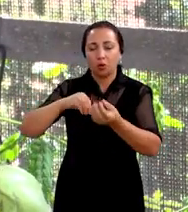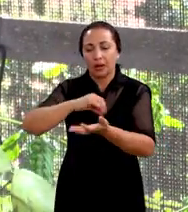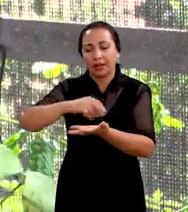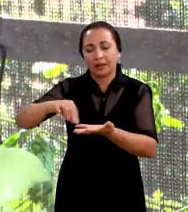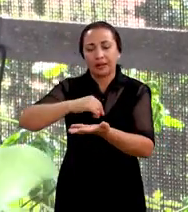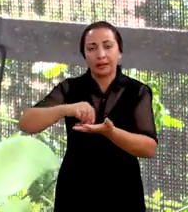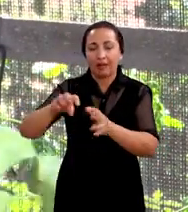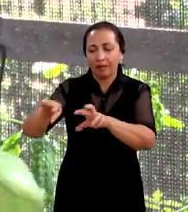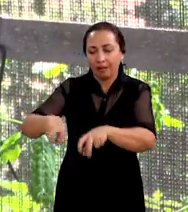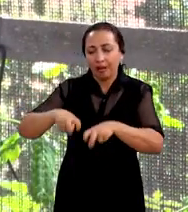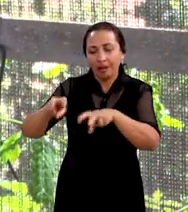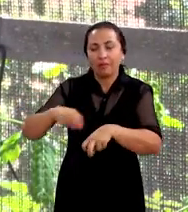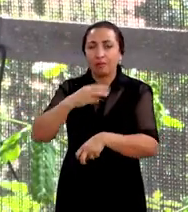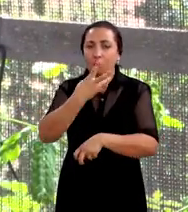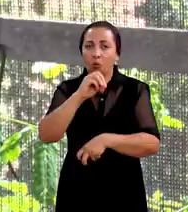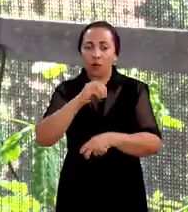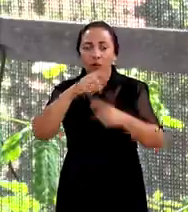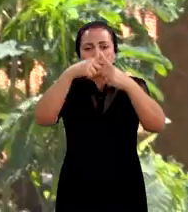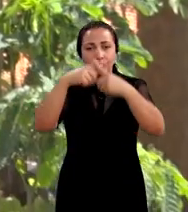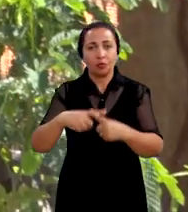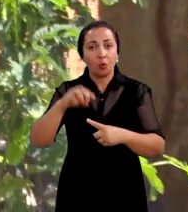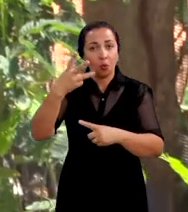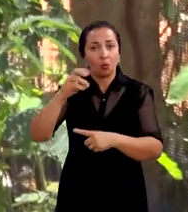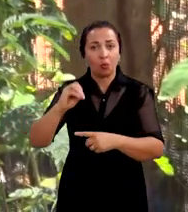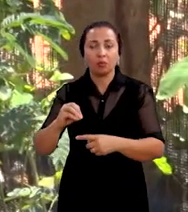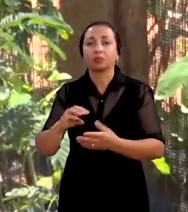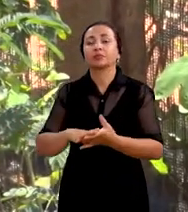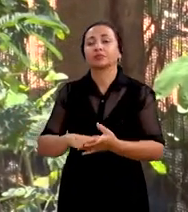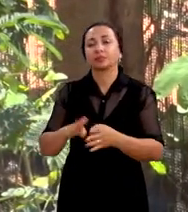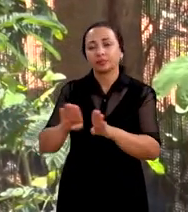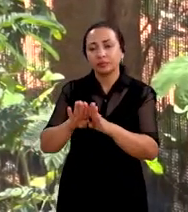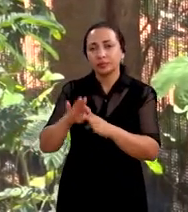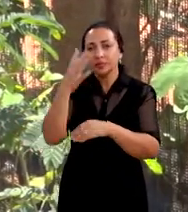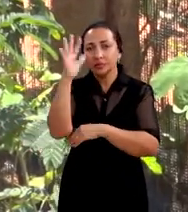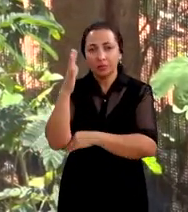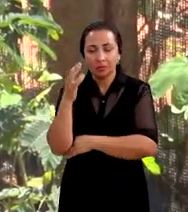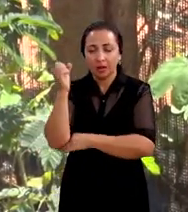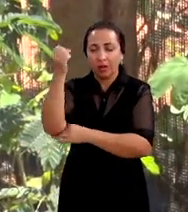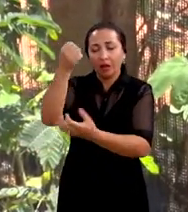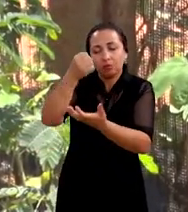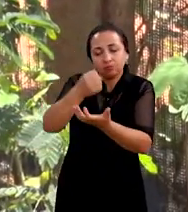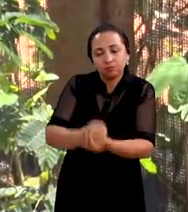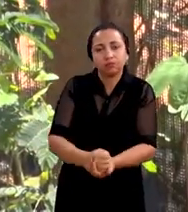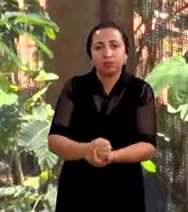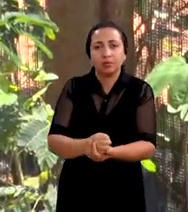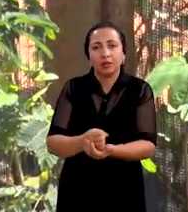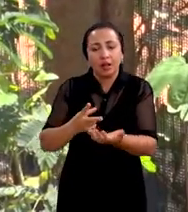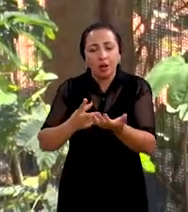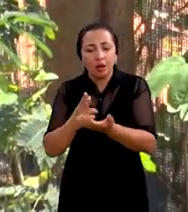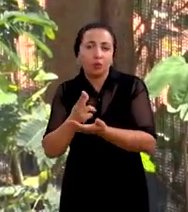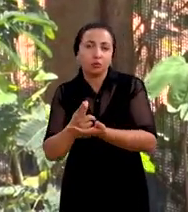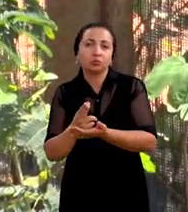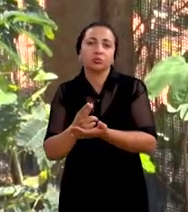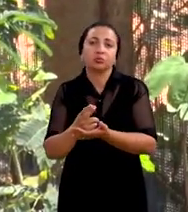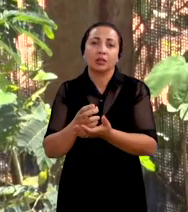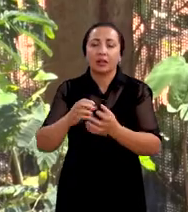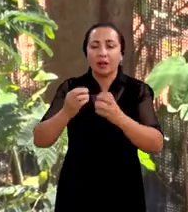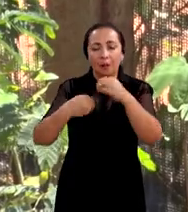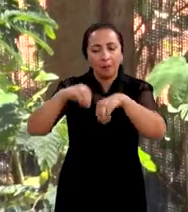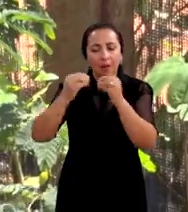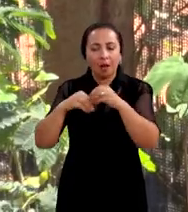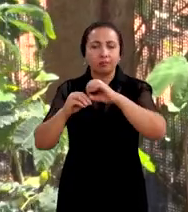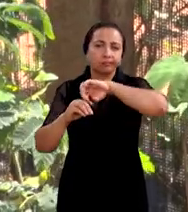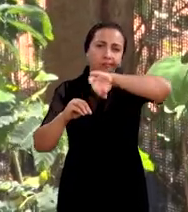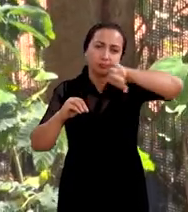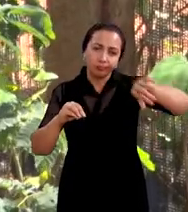cava lá o solo 40 por 40 para colocar a planta. Não cobremos essa parte aqui toda. Nós cortamos o saquinho lá, jogamos